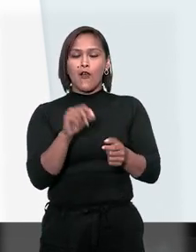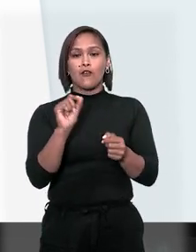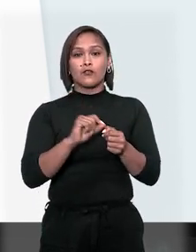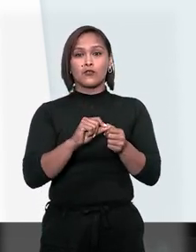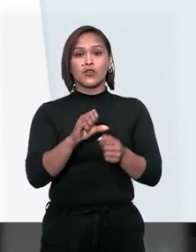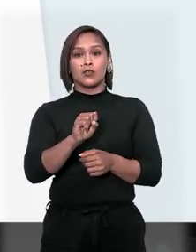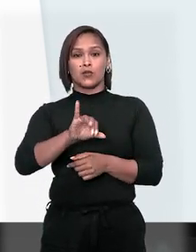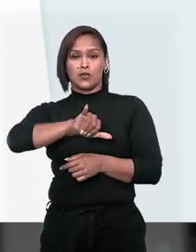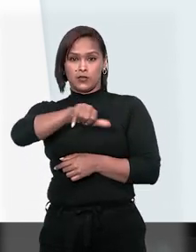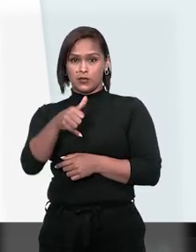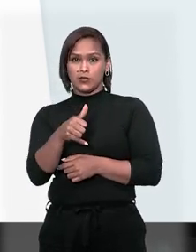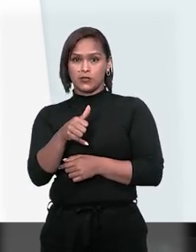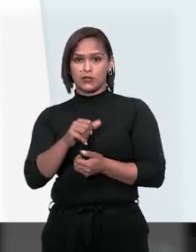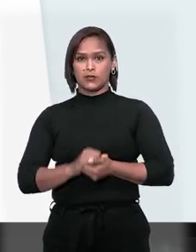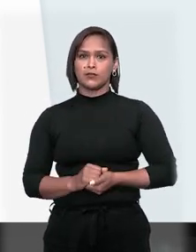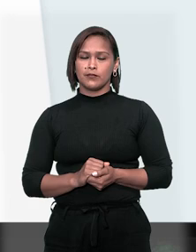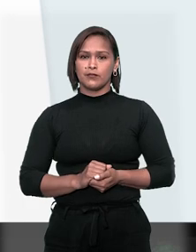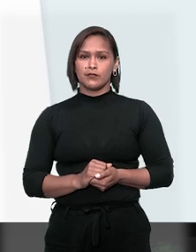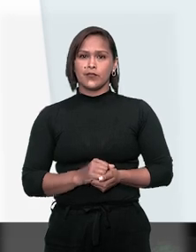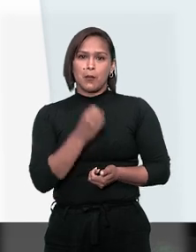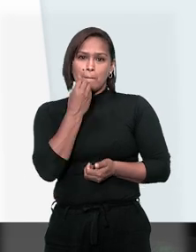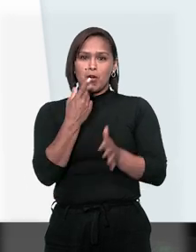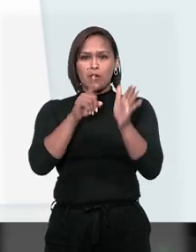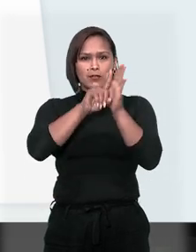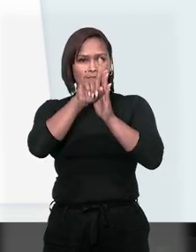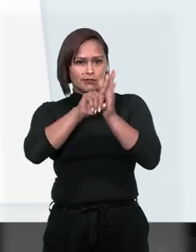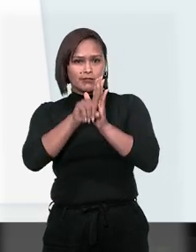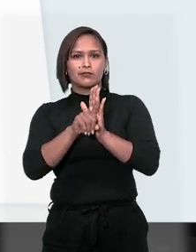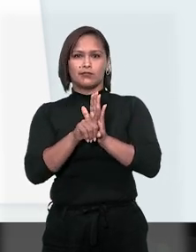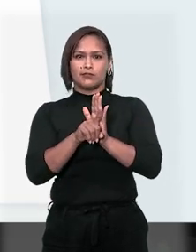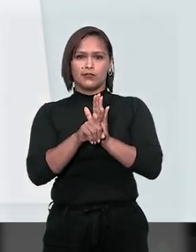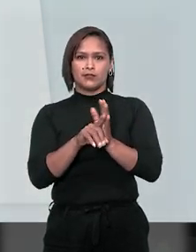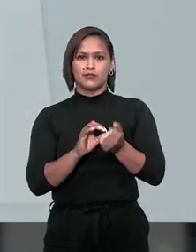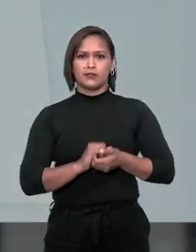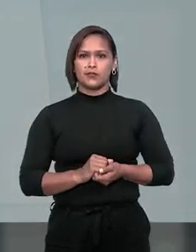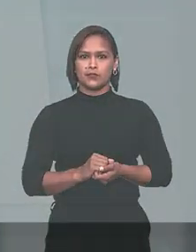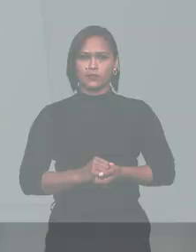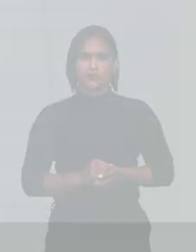realizada pelo STJ. Boa pesquisa!